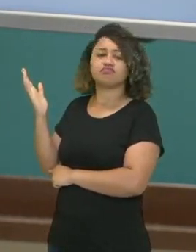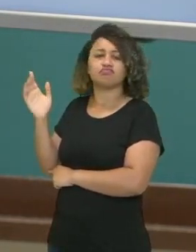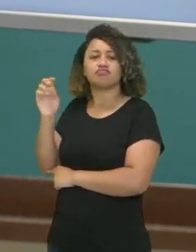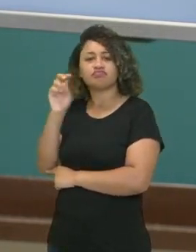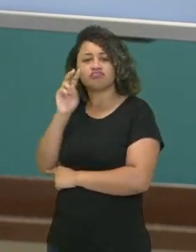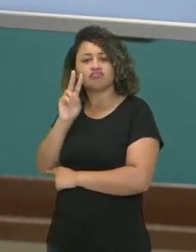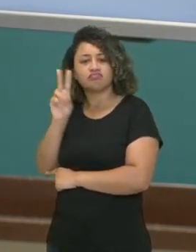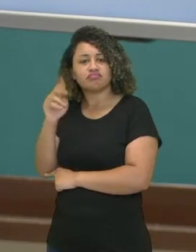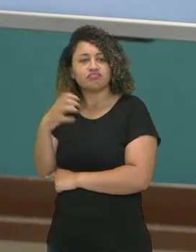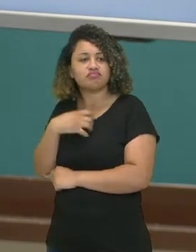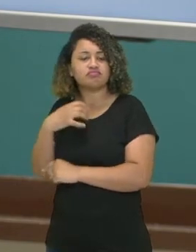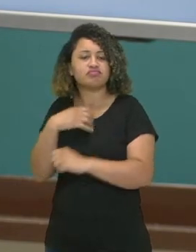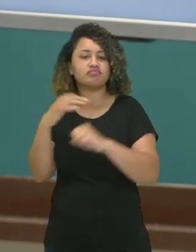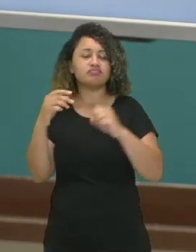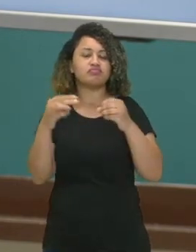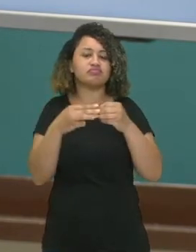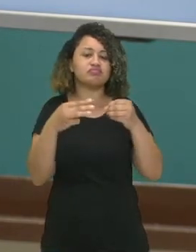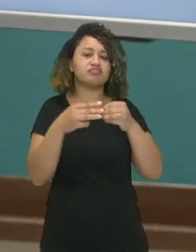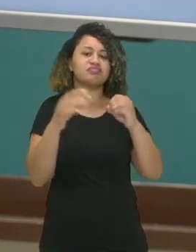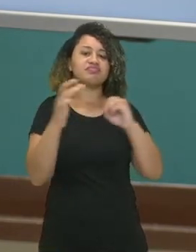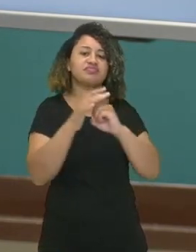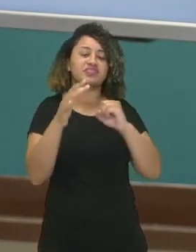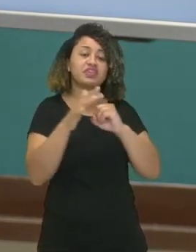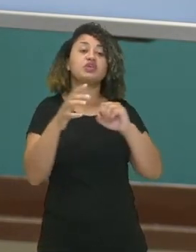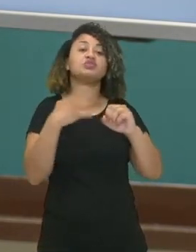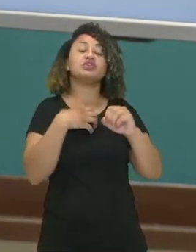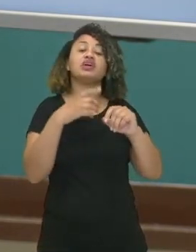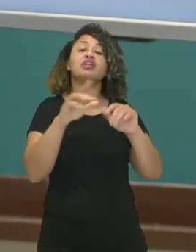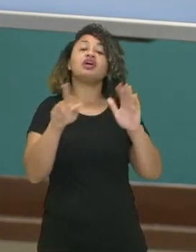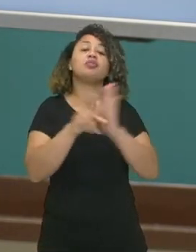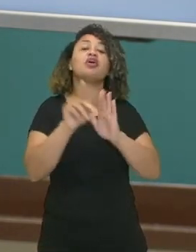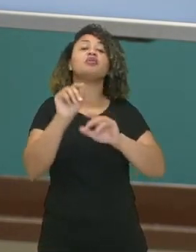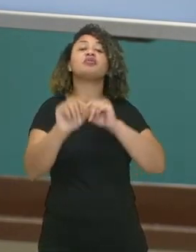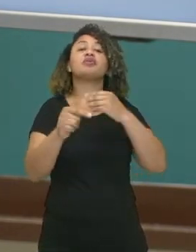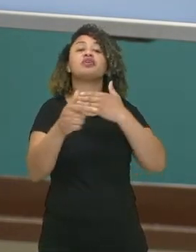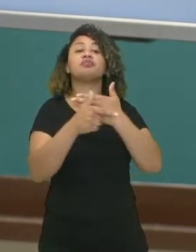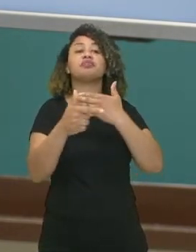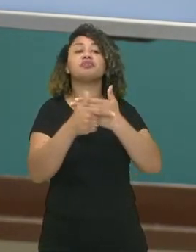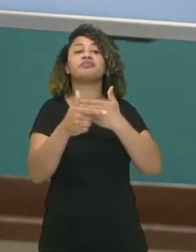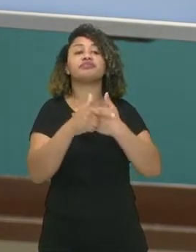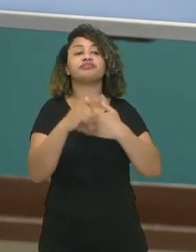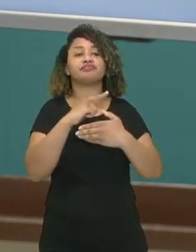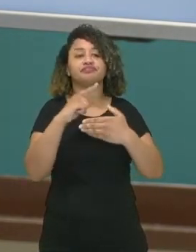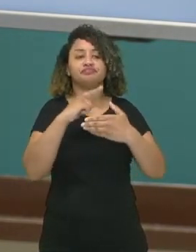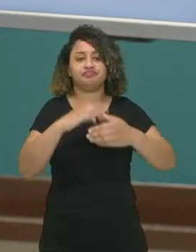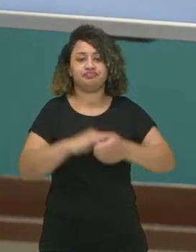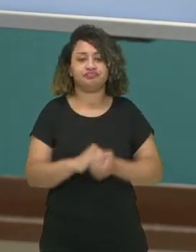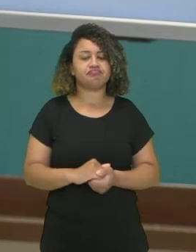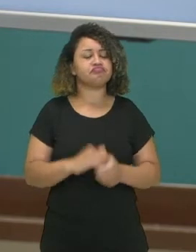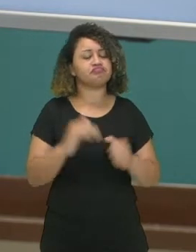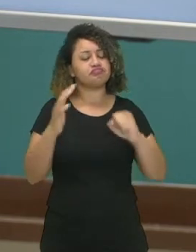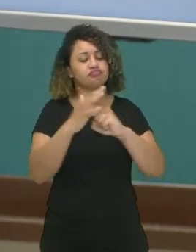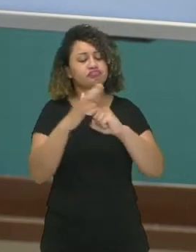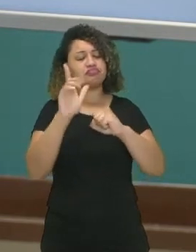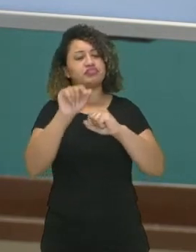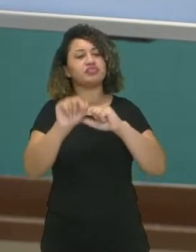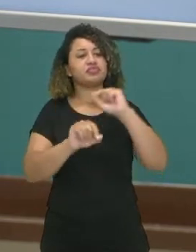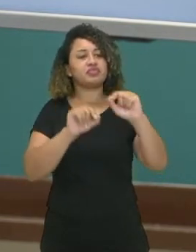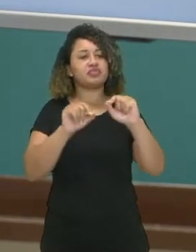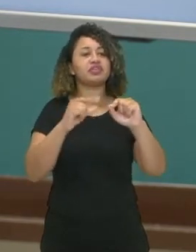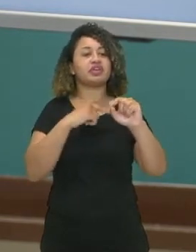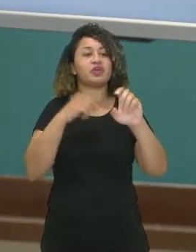A forma está associada, relacionada à sua função. Os neurônios, então, são as unidades